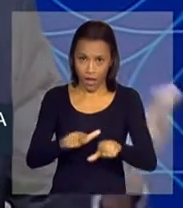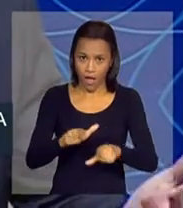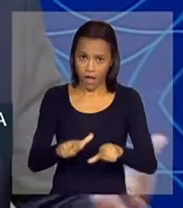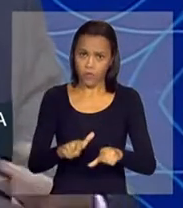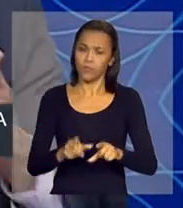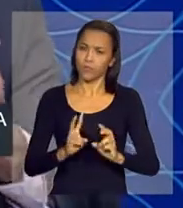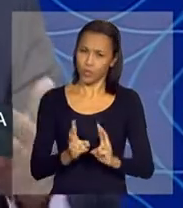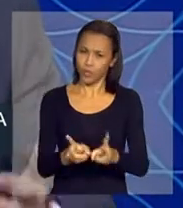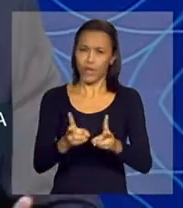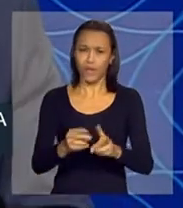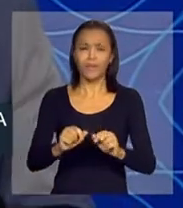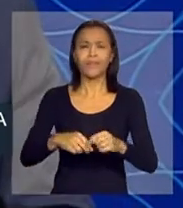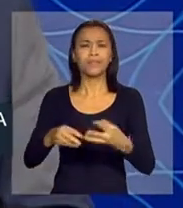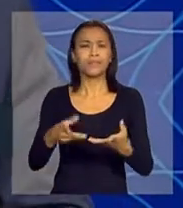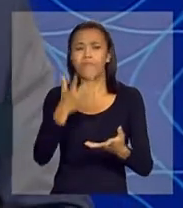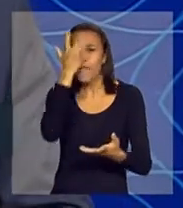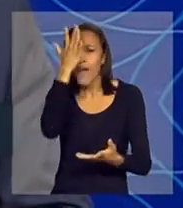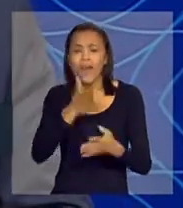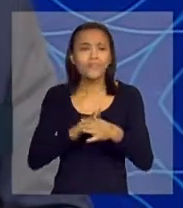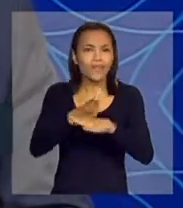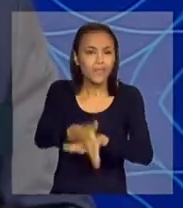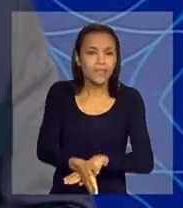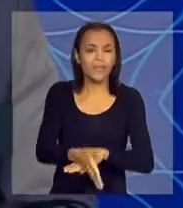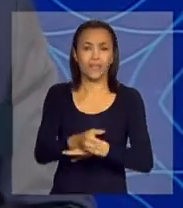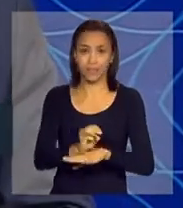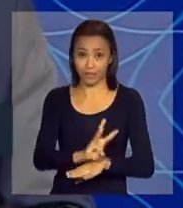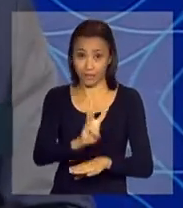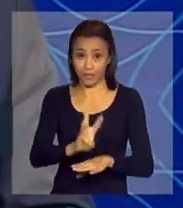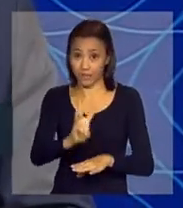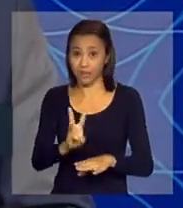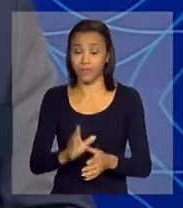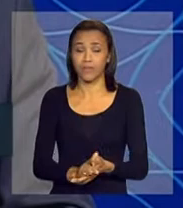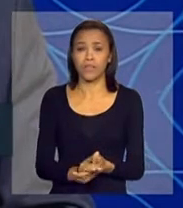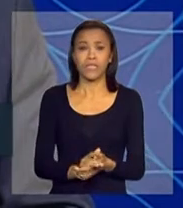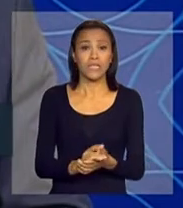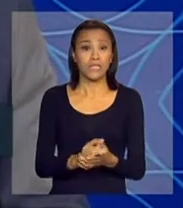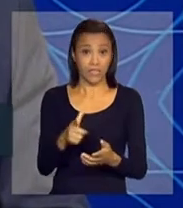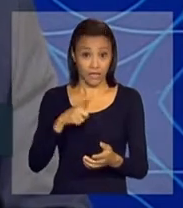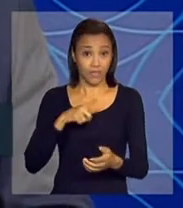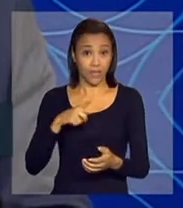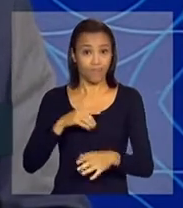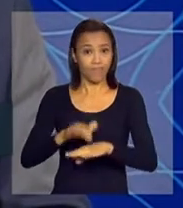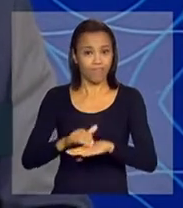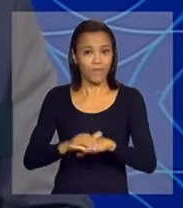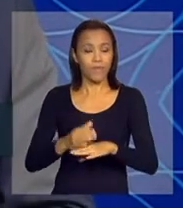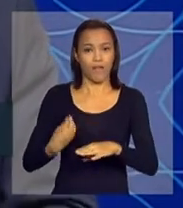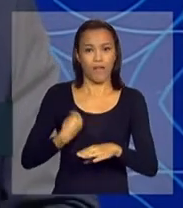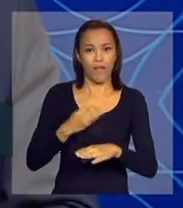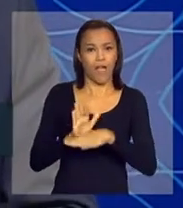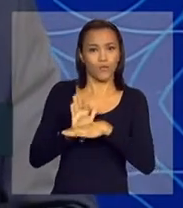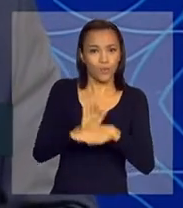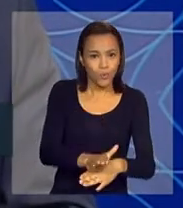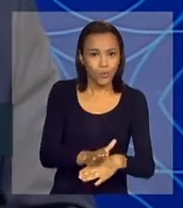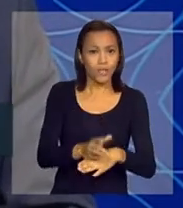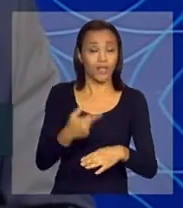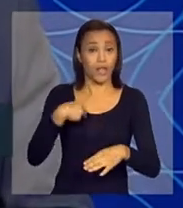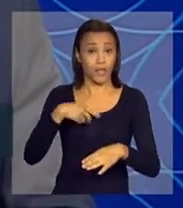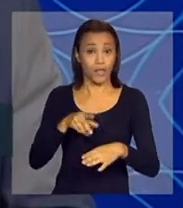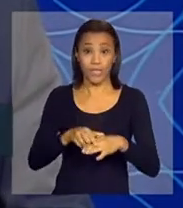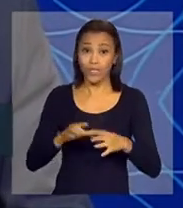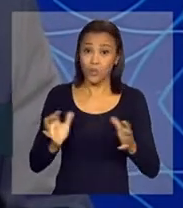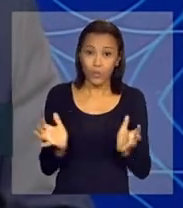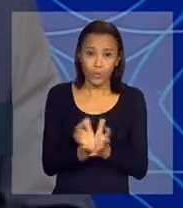esse portal tão flexível, conforme vocês viram no vídeo, sem a participação decidida e decisiva da direção